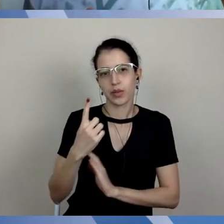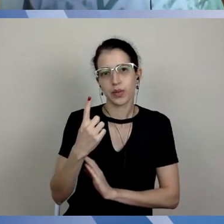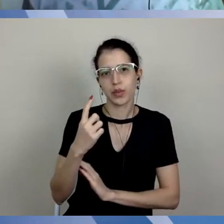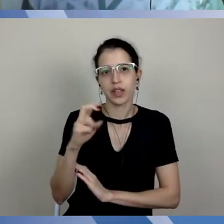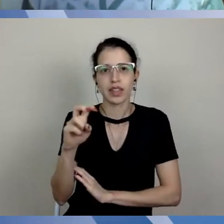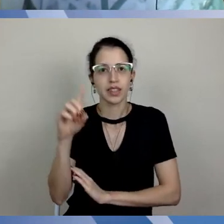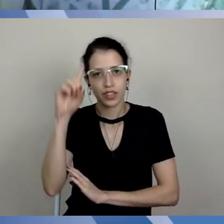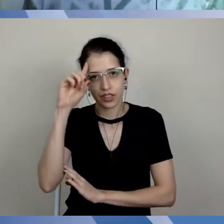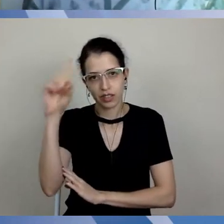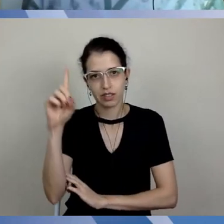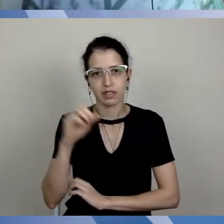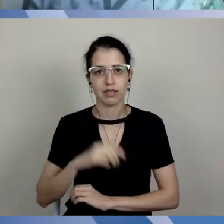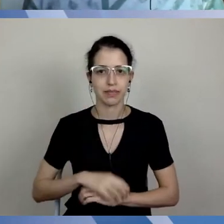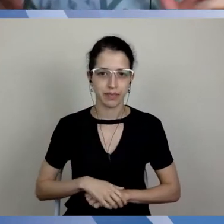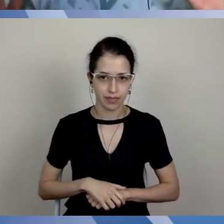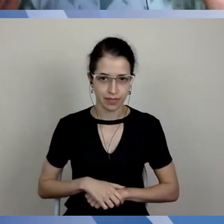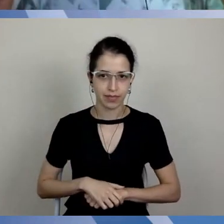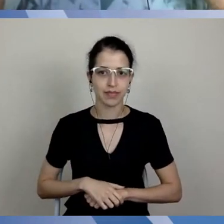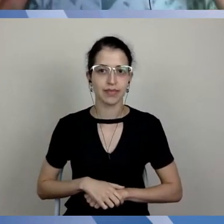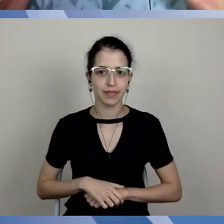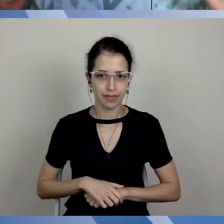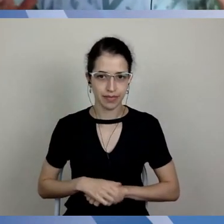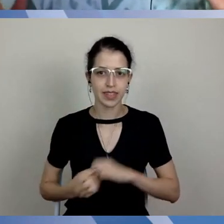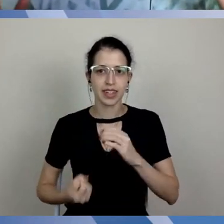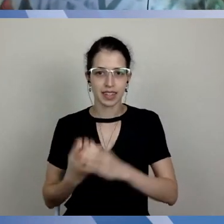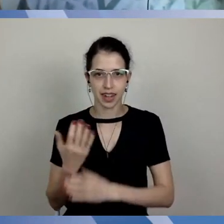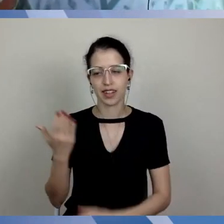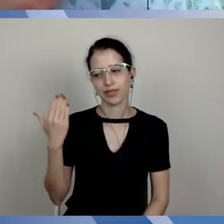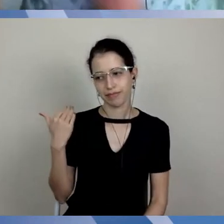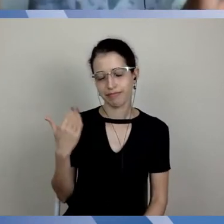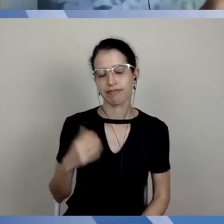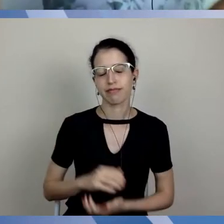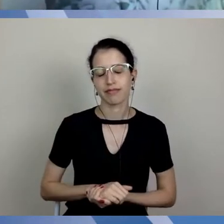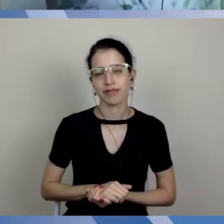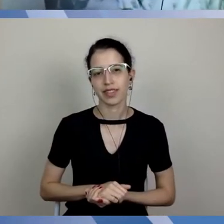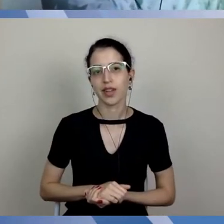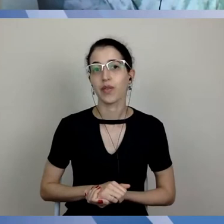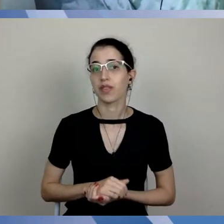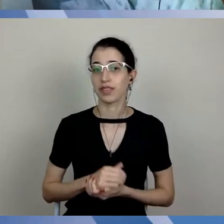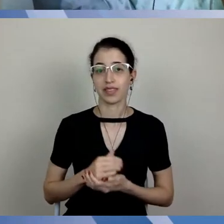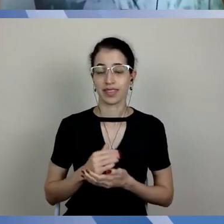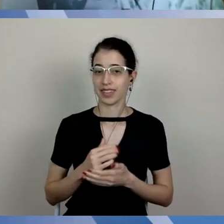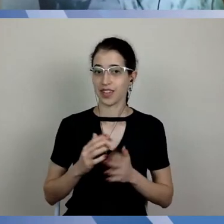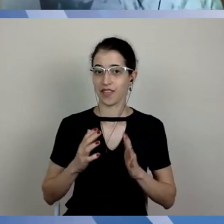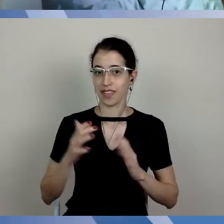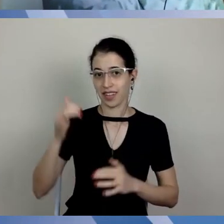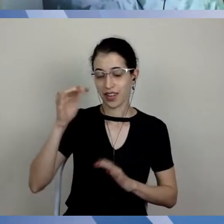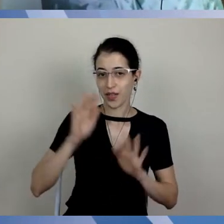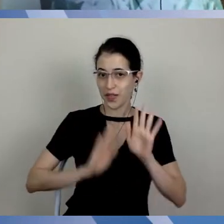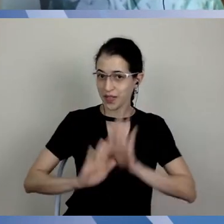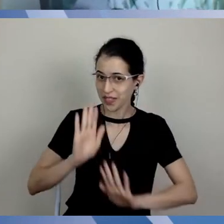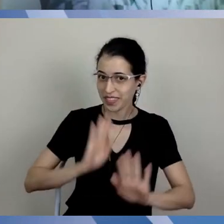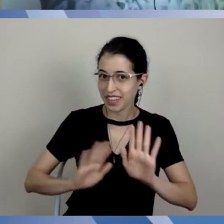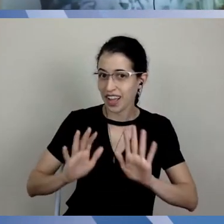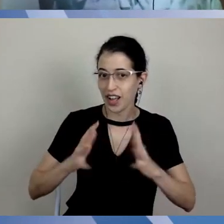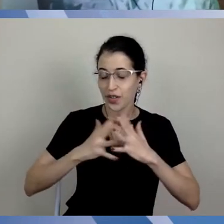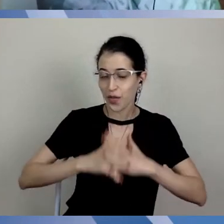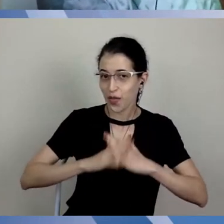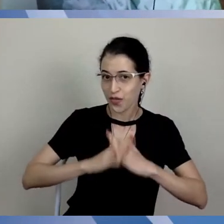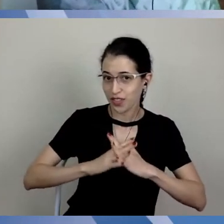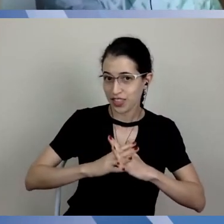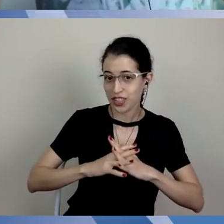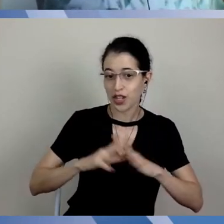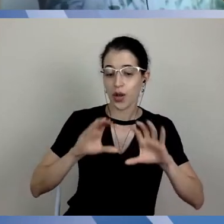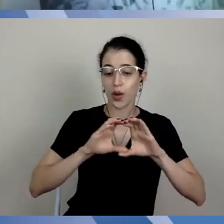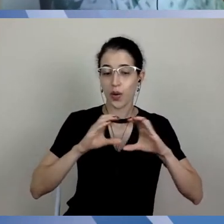e estão em uma fase muito incipiente ainda. Então, as pessoas não podem confundir, aquele comitê antigo que havia, comitê Covid e da UFSCar, é uma outra